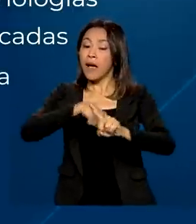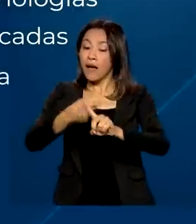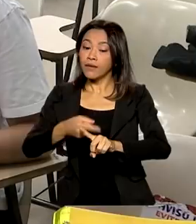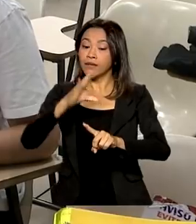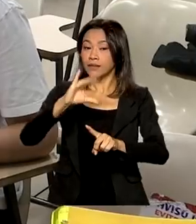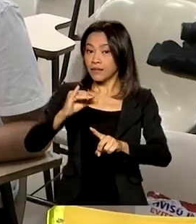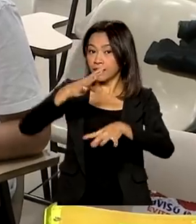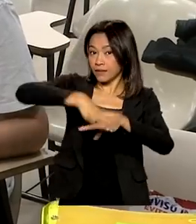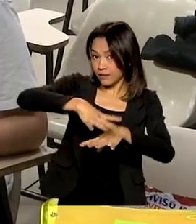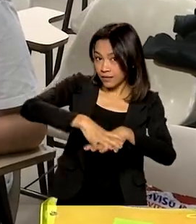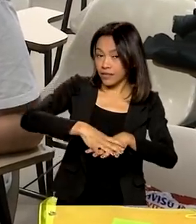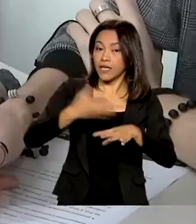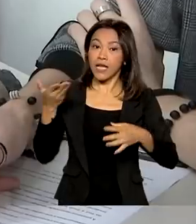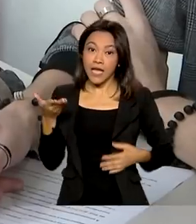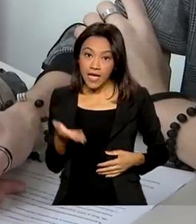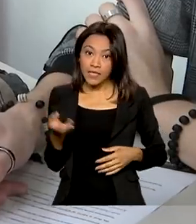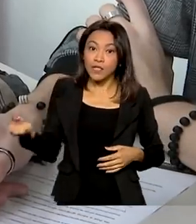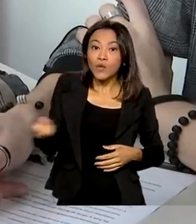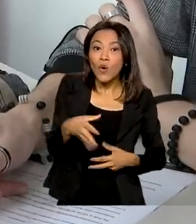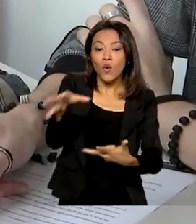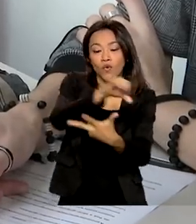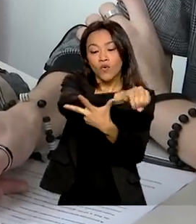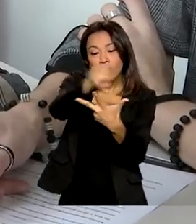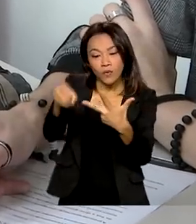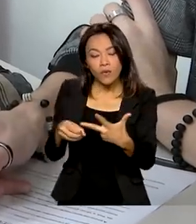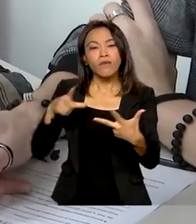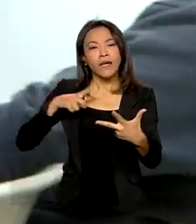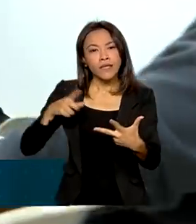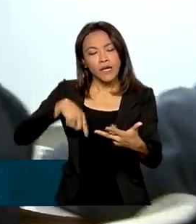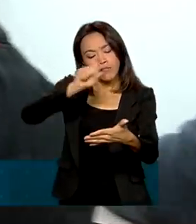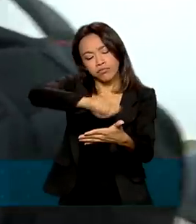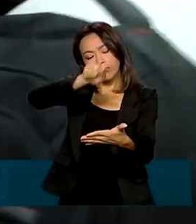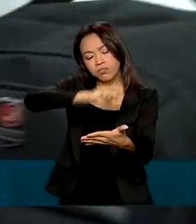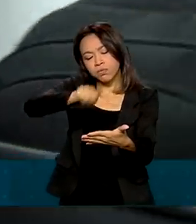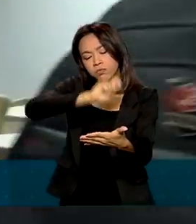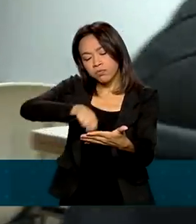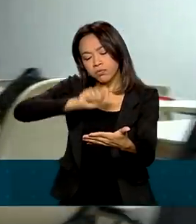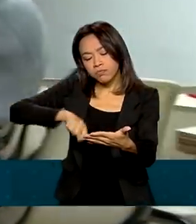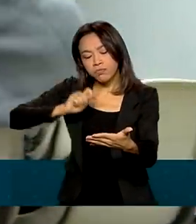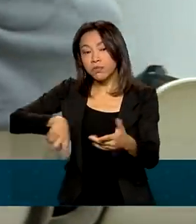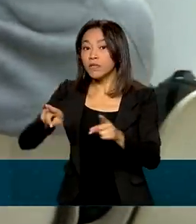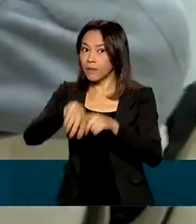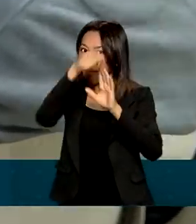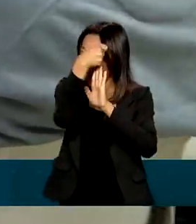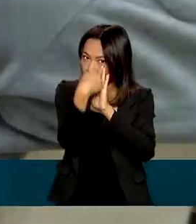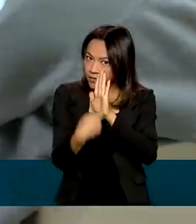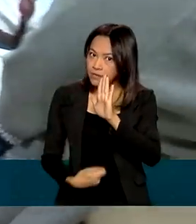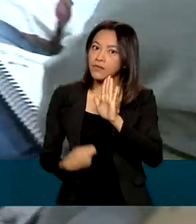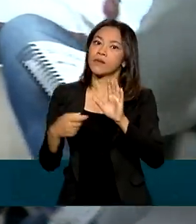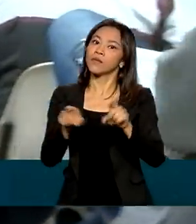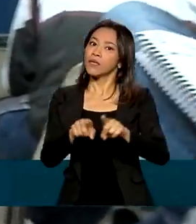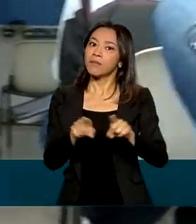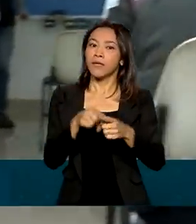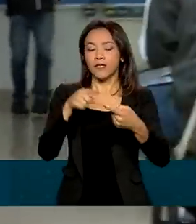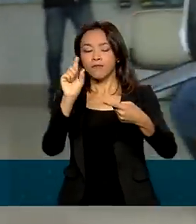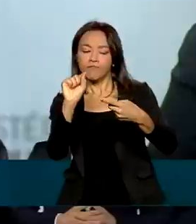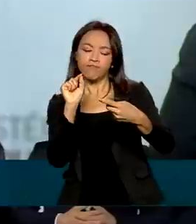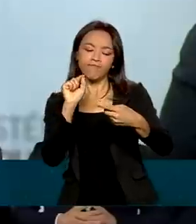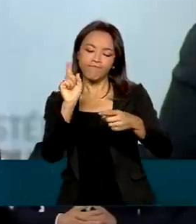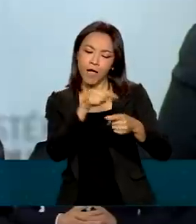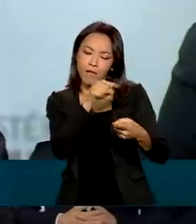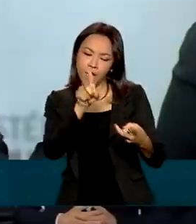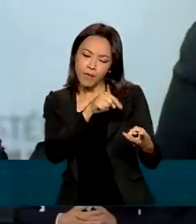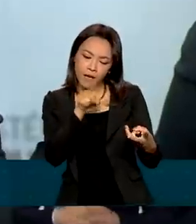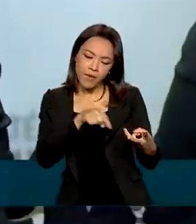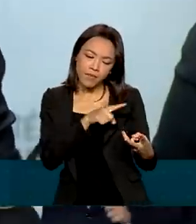O novo Enem poderá ter questões discursivas, além da prova de redação e das questões de múltipla escolha.